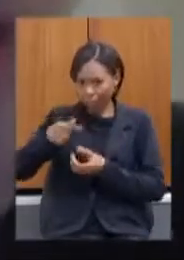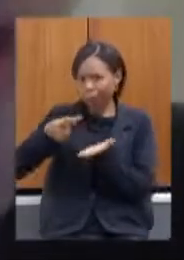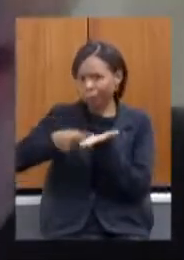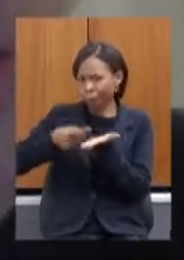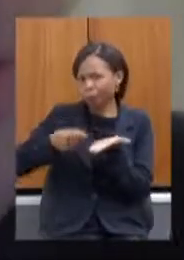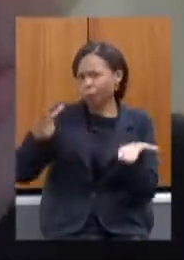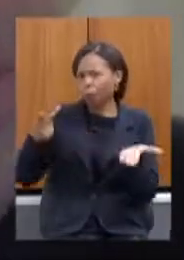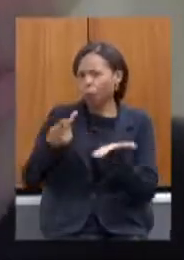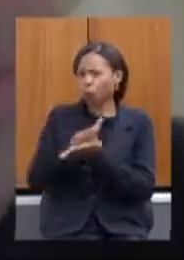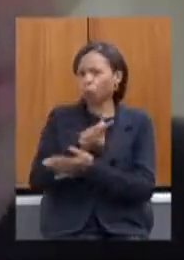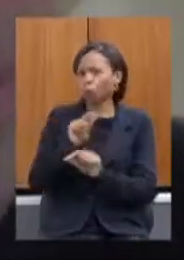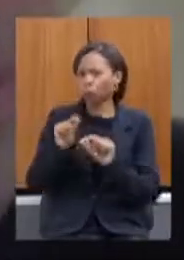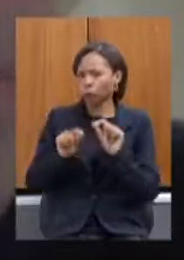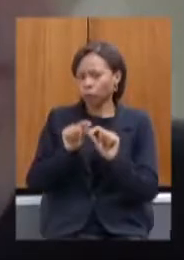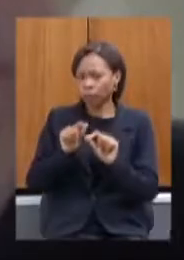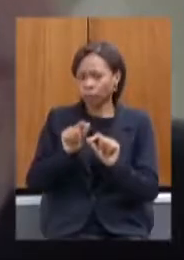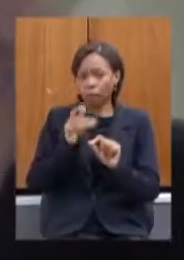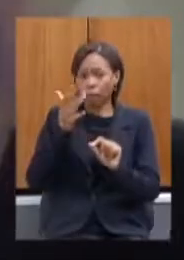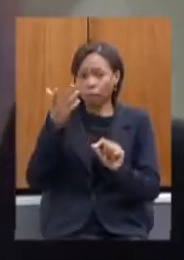atingidos